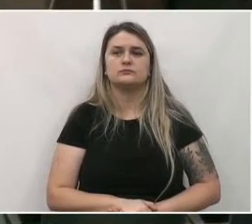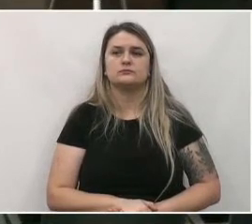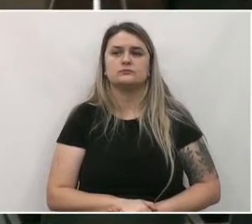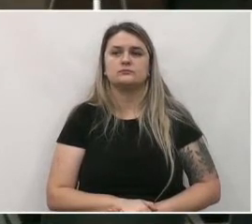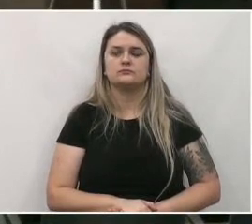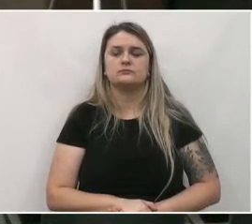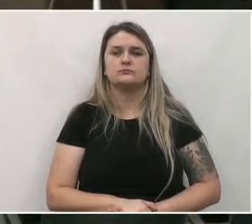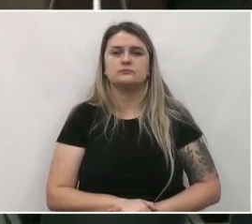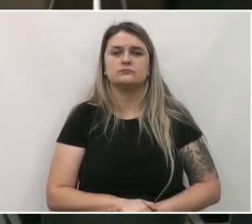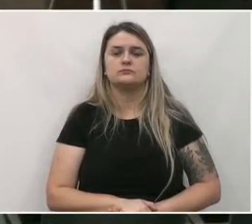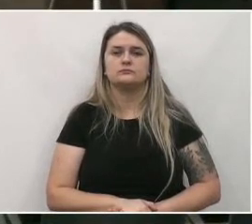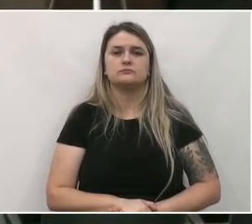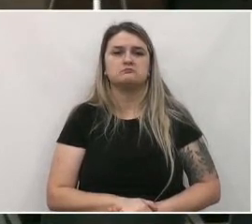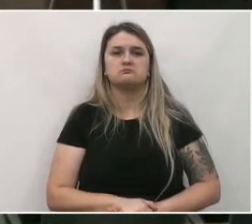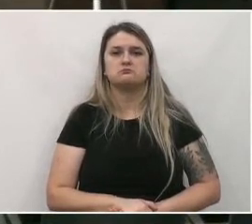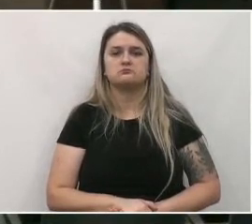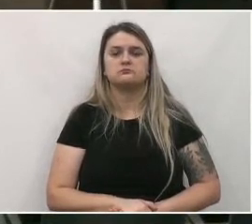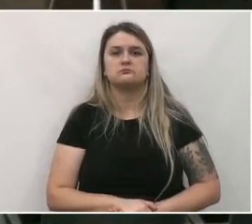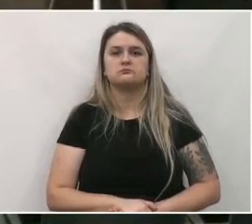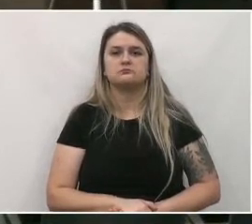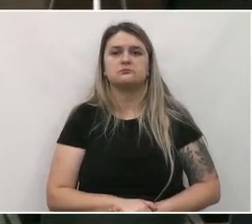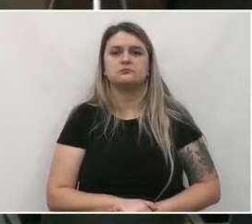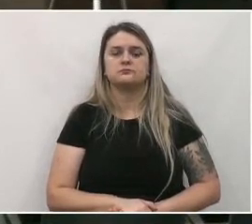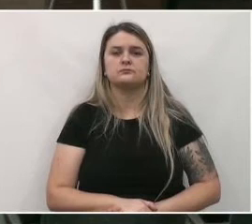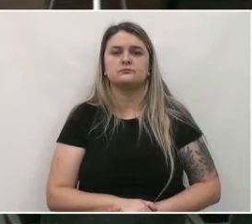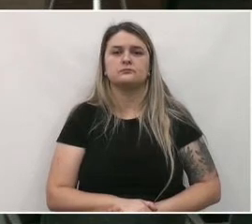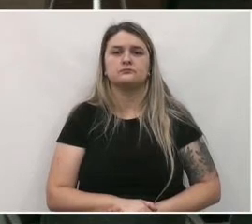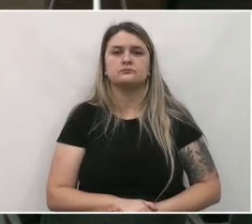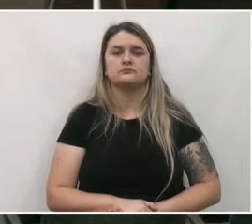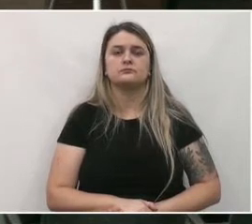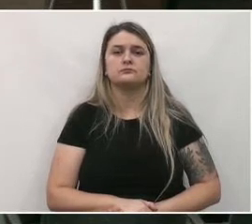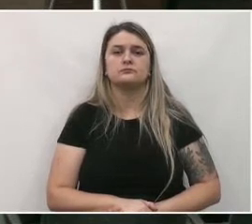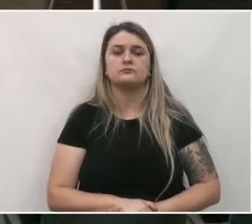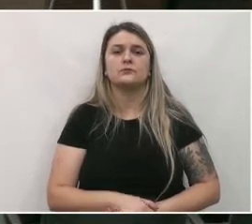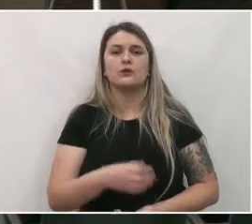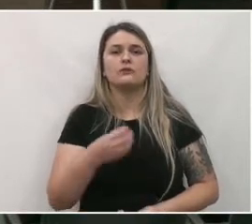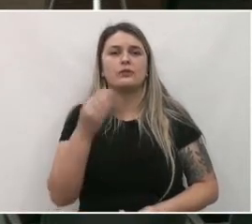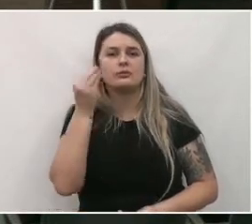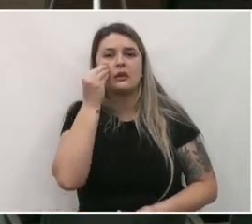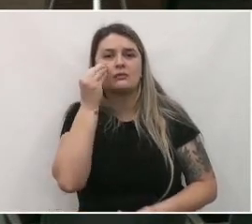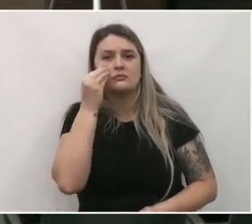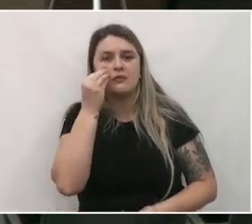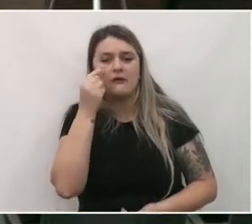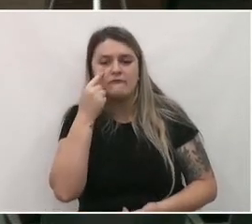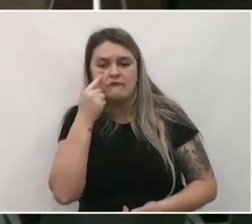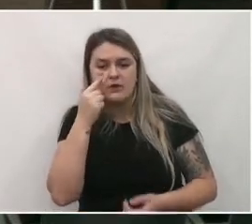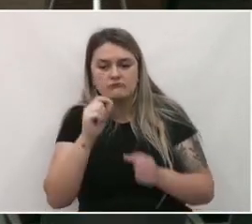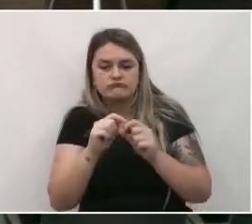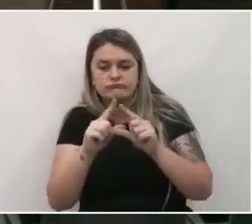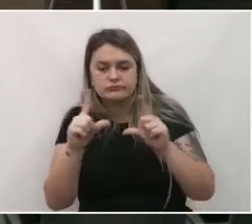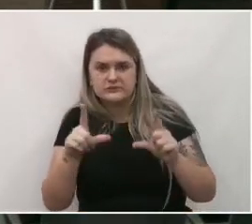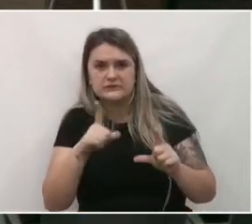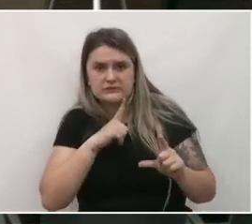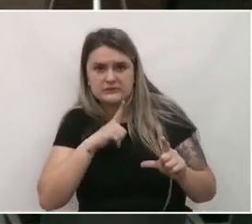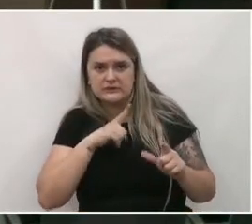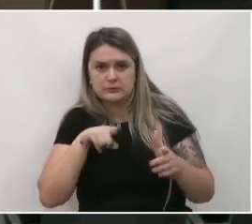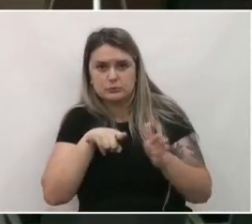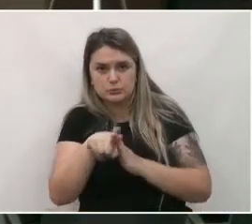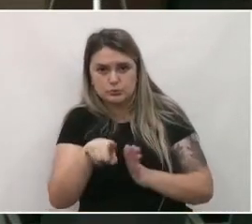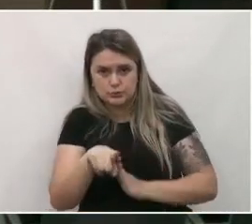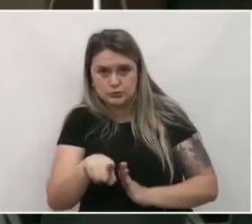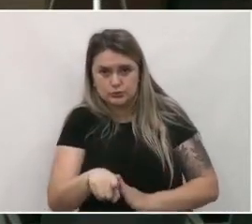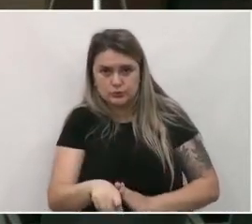Não sei se a Vanessa está conectada. Bom, eu vou tentar acessar por aqui para ver as perguntas